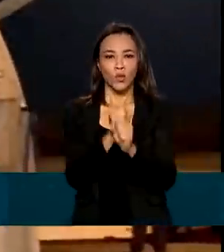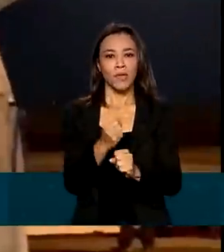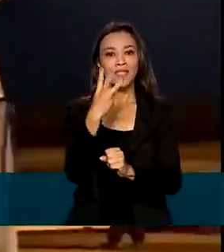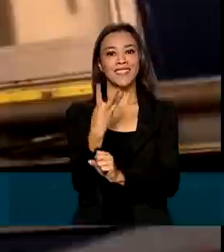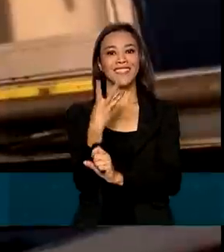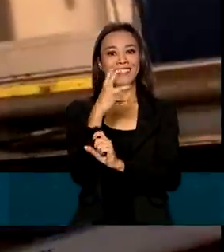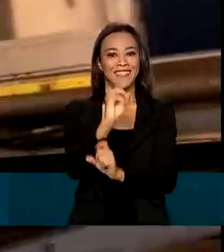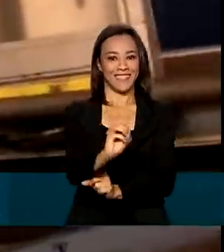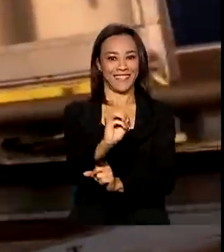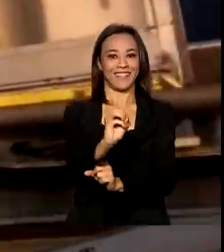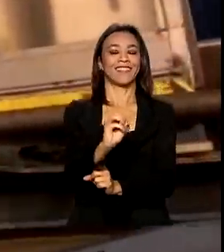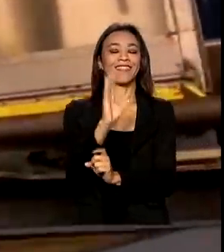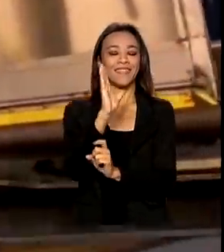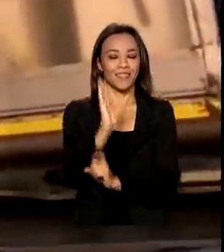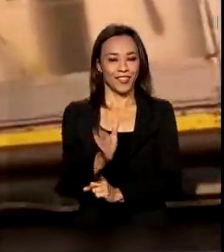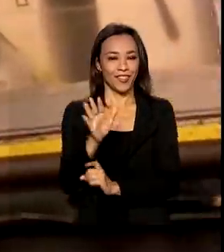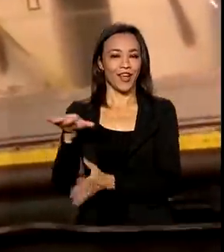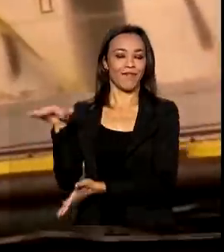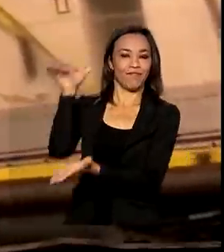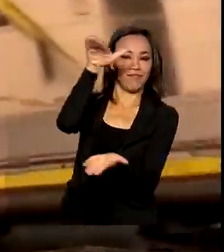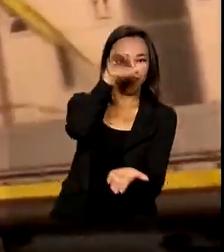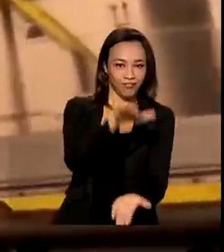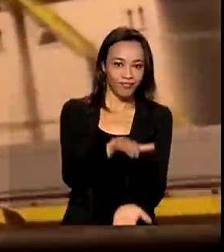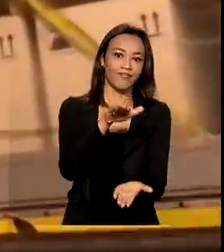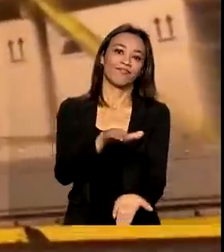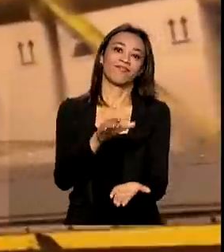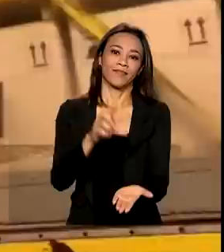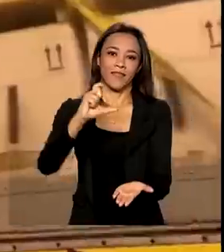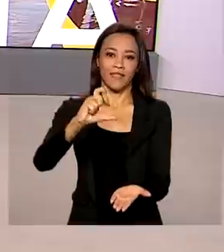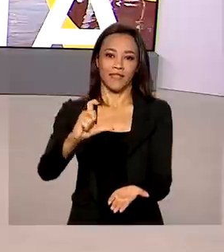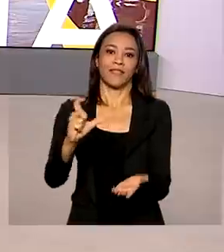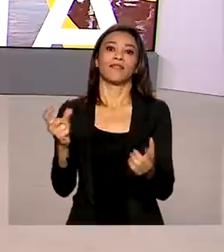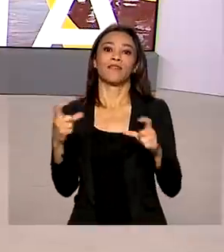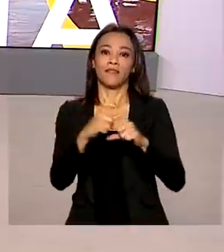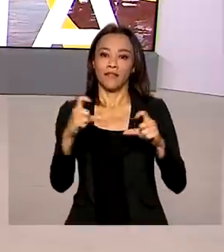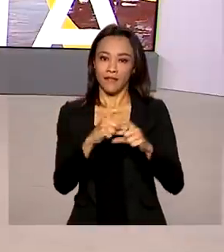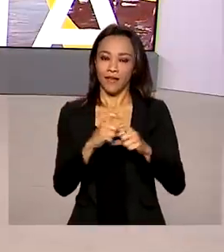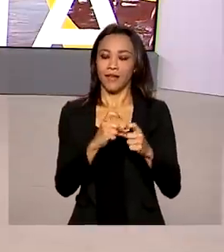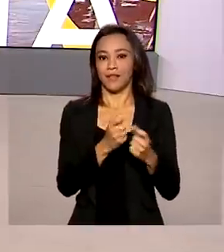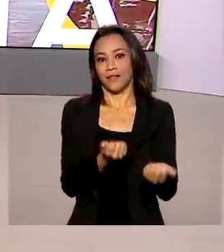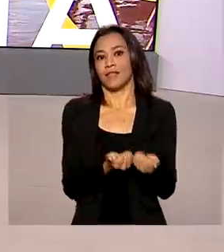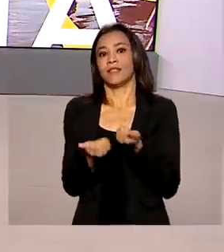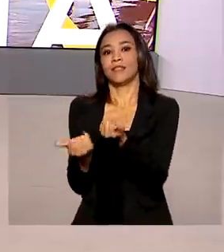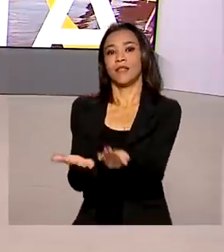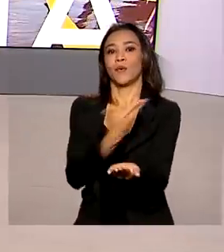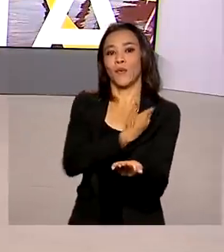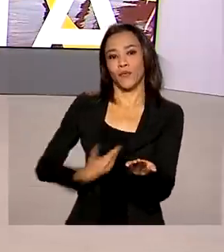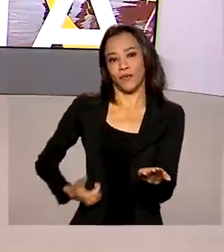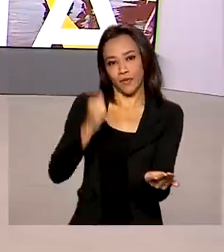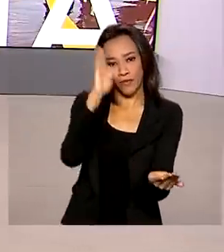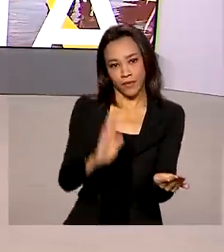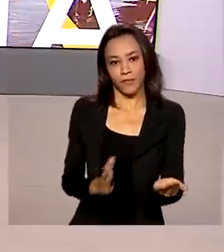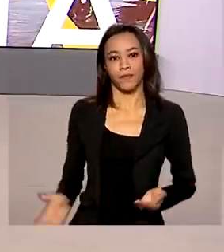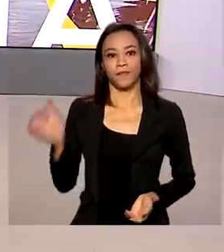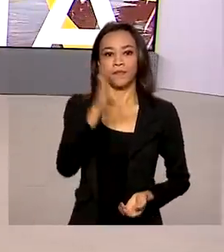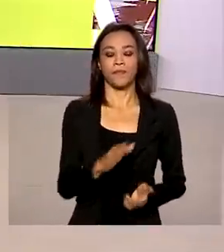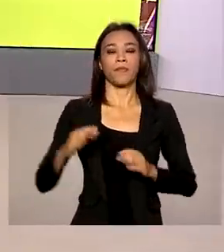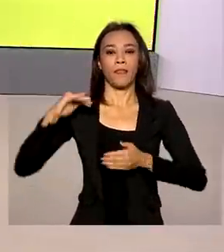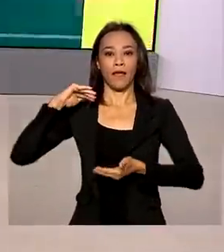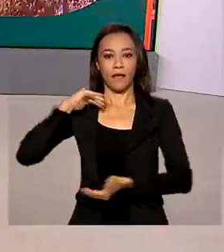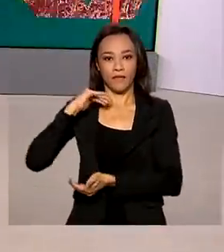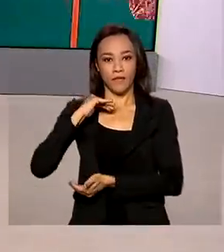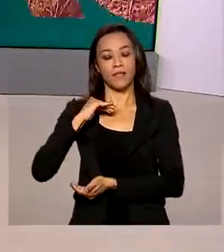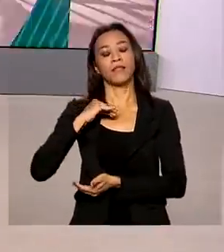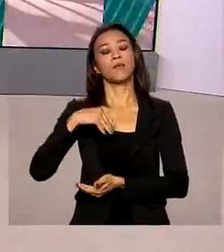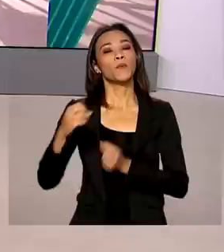número de lotes de vacinas da Pfizer entregues ao governo brasileiro. A Anvisa definiu novas regras para produtos